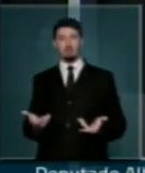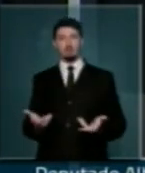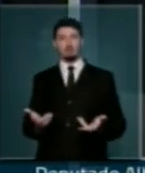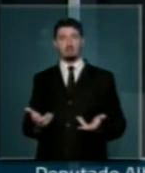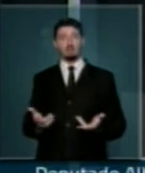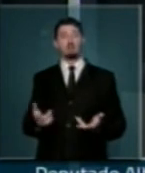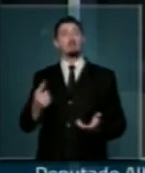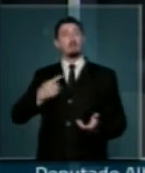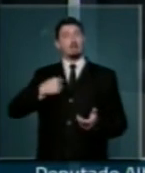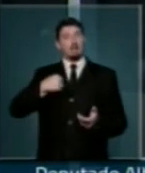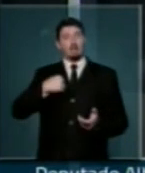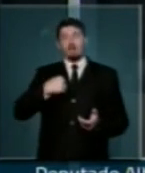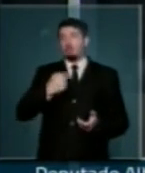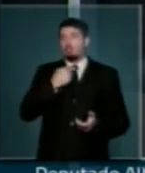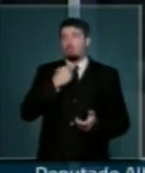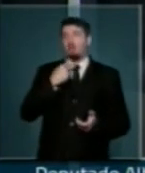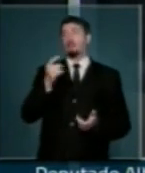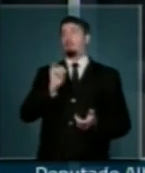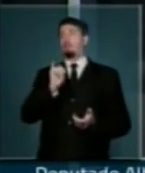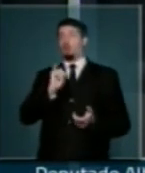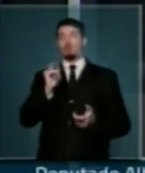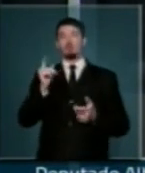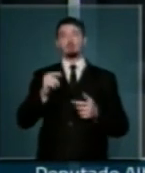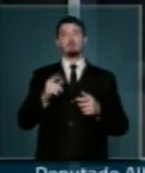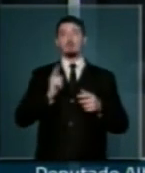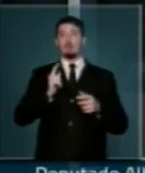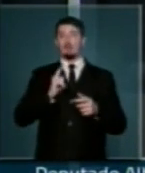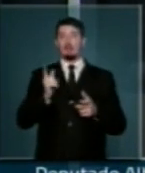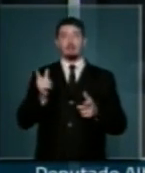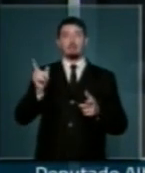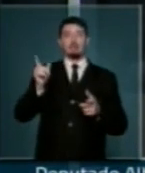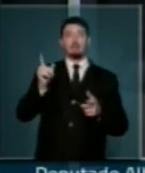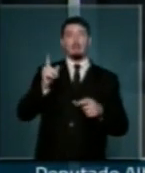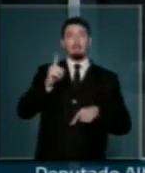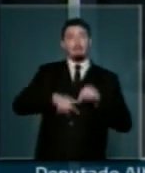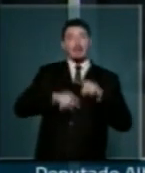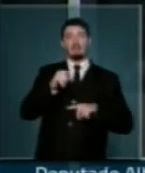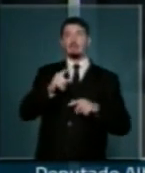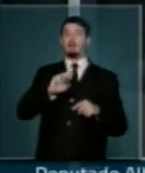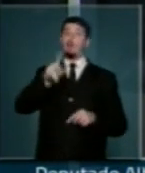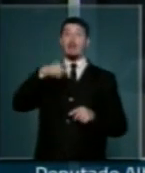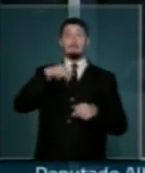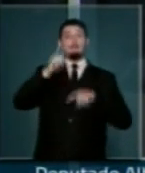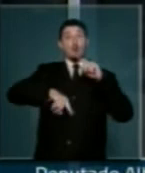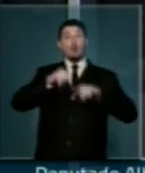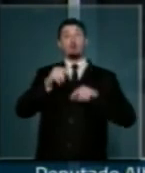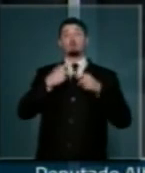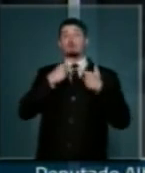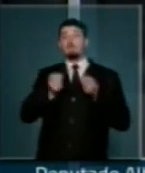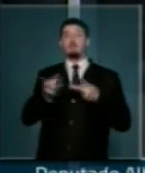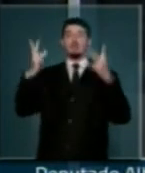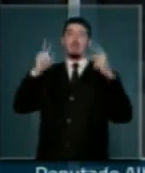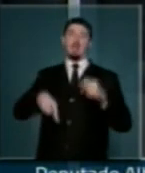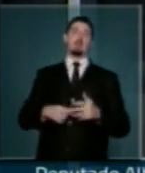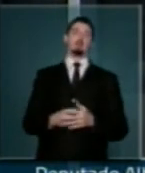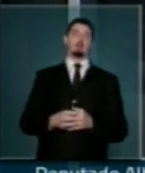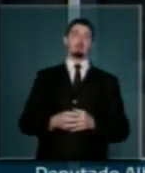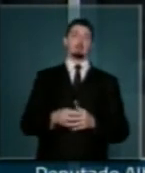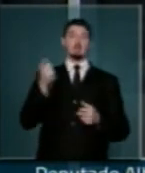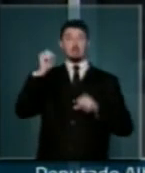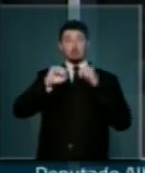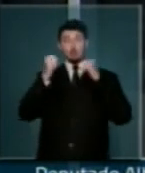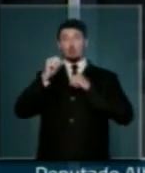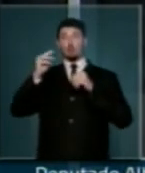que nós não devemos vender imposto, devemos vender produto agregado à nossa matéria-prima. E não há dúvida que o que nós estamos assistindo é